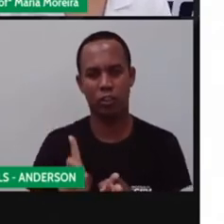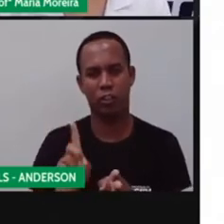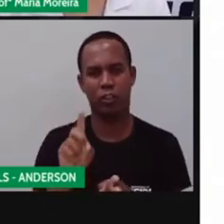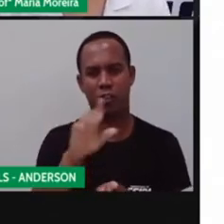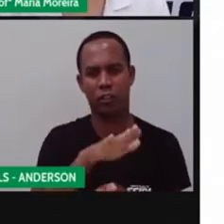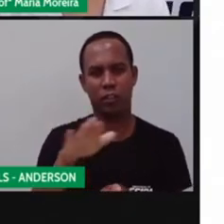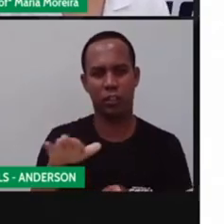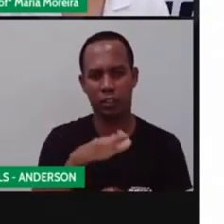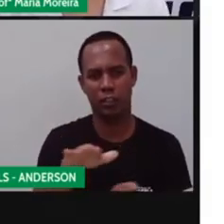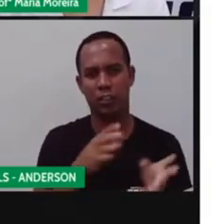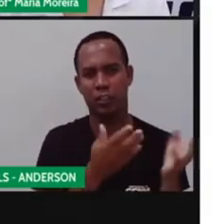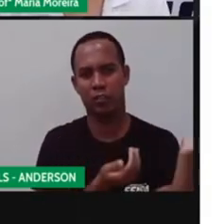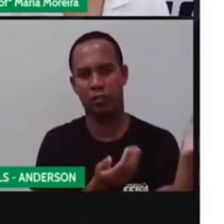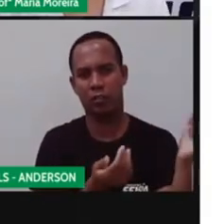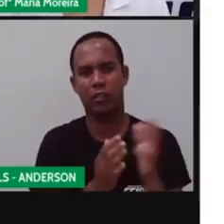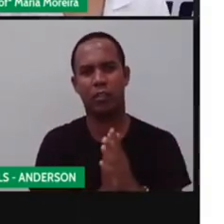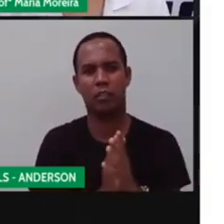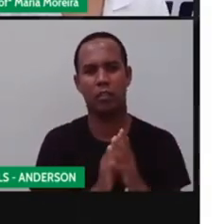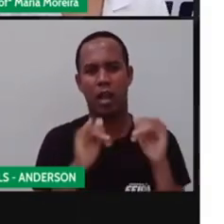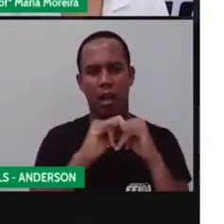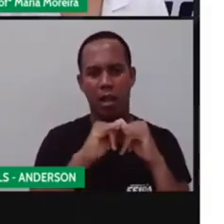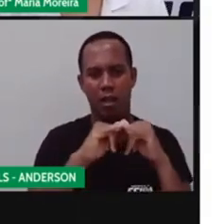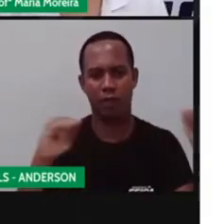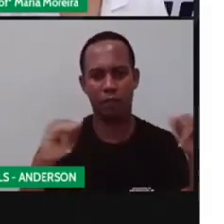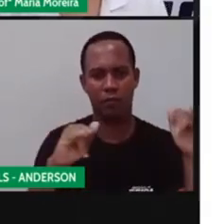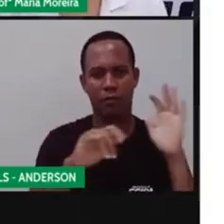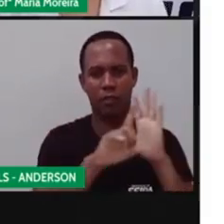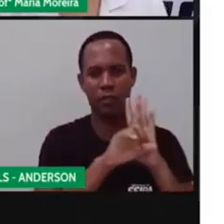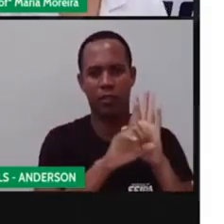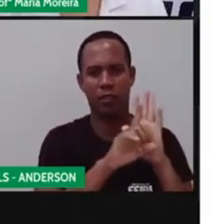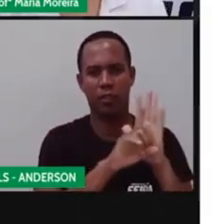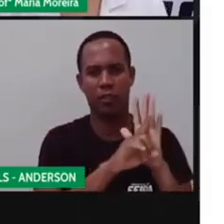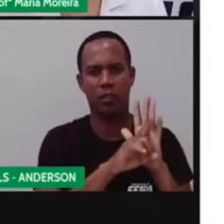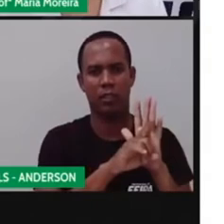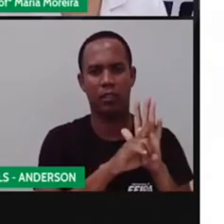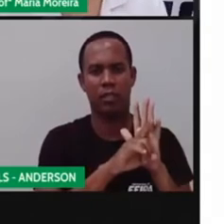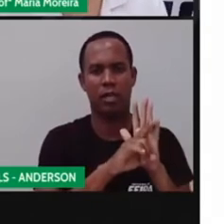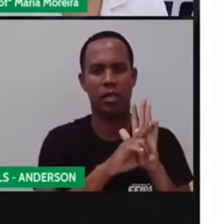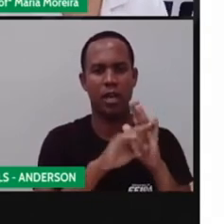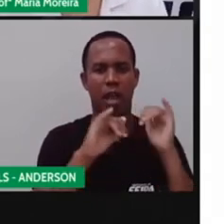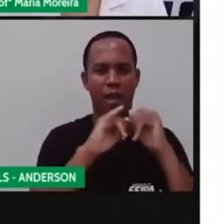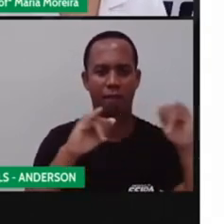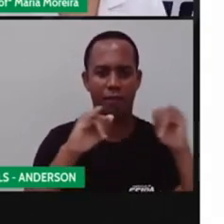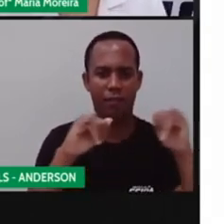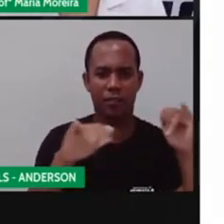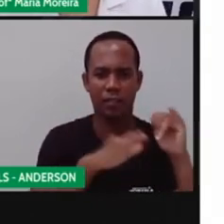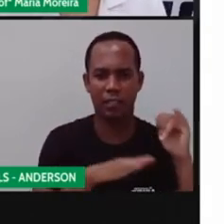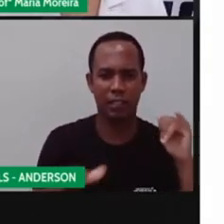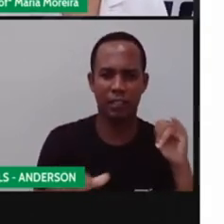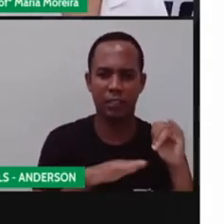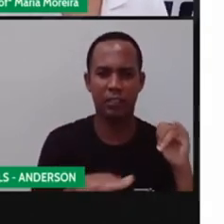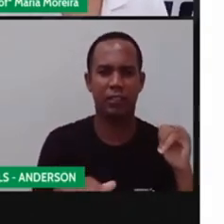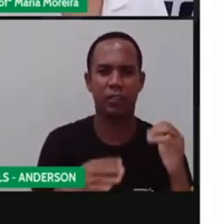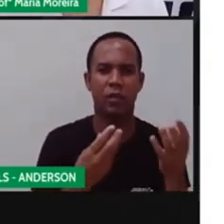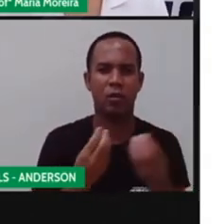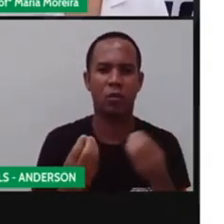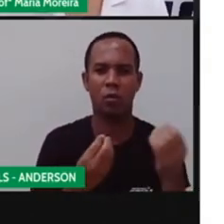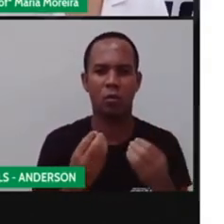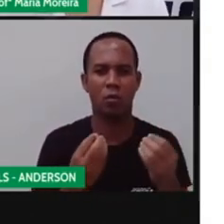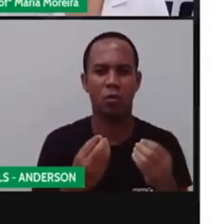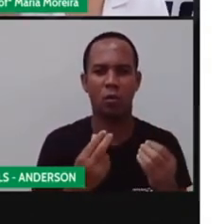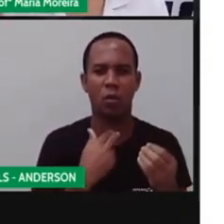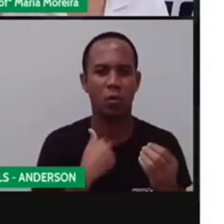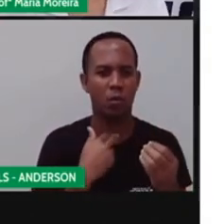publicou a resolução que caracteriza a publicidade infantil como abusiva. Por que que é abusiva? Porque